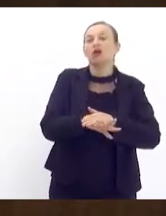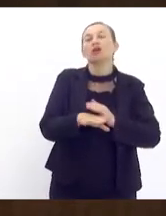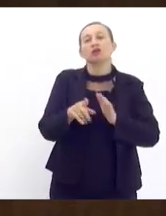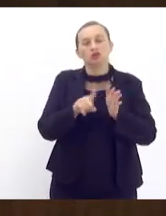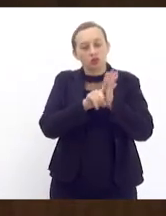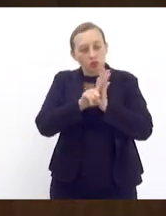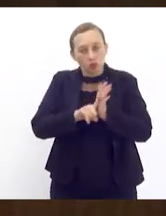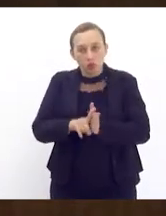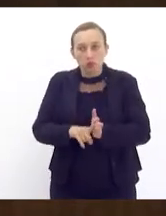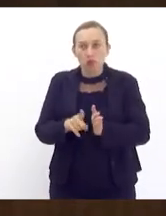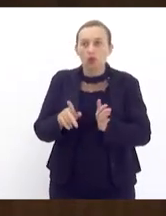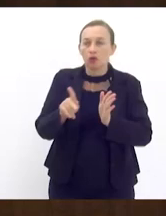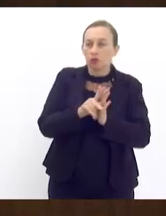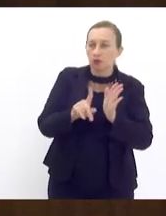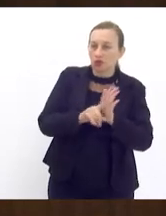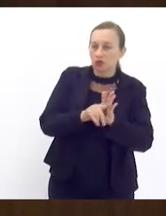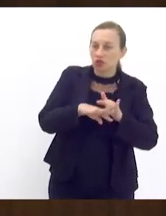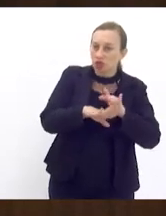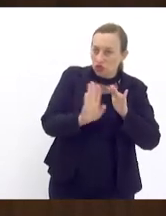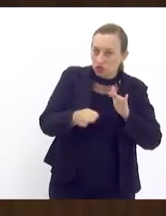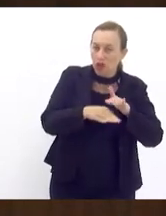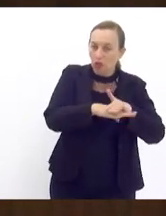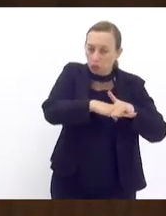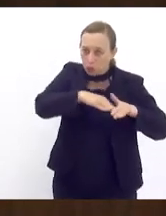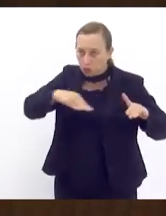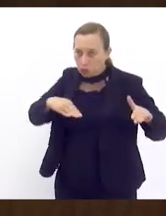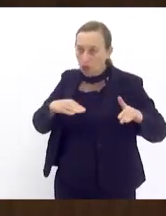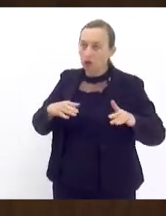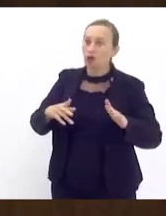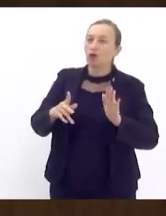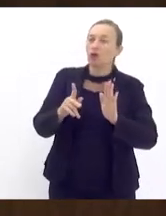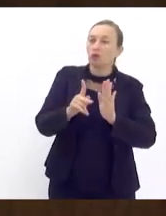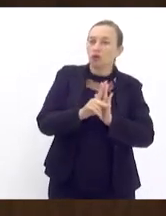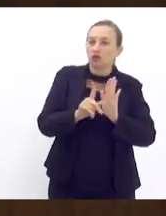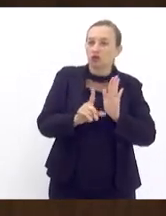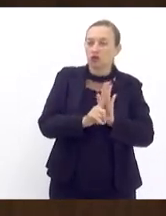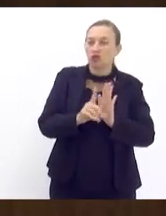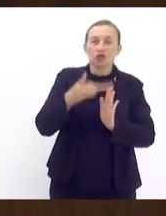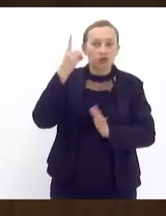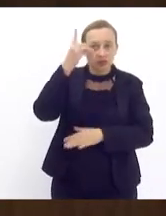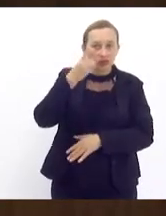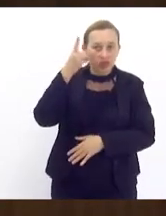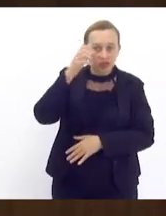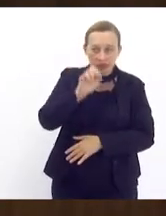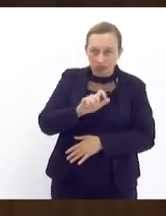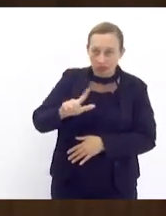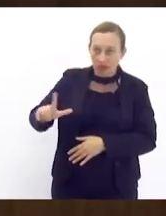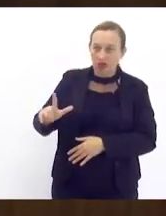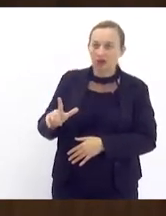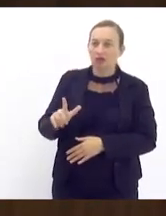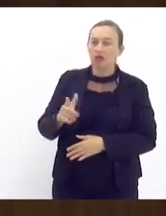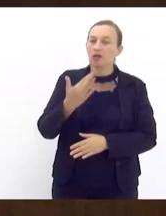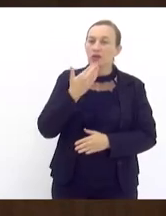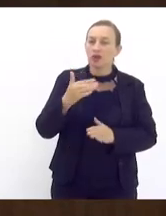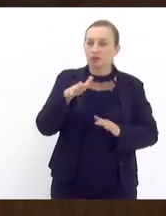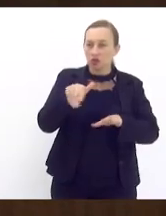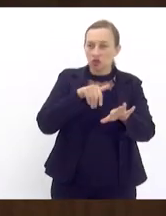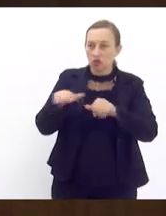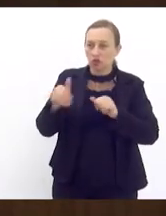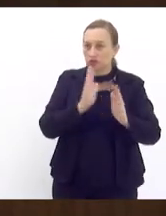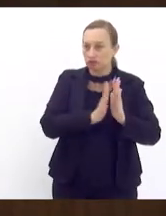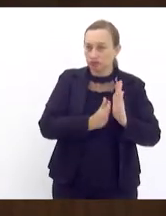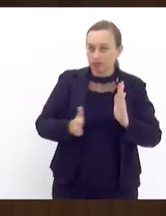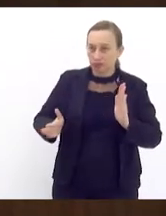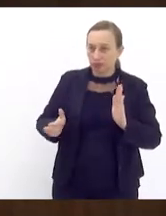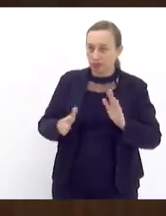verificação e o projeto está desarquivado é um projeto de autoria do deputado Daniel Librelon então vou pedir a vossa excelência chamar os trabalhos à ordem no sentido